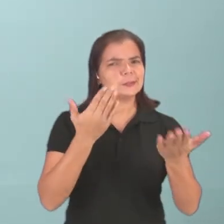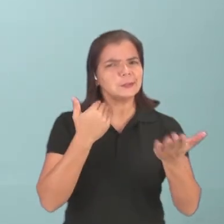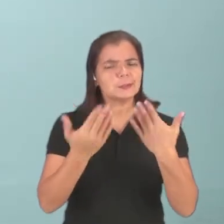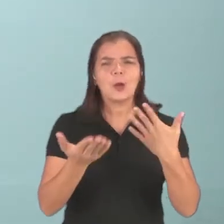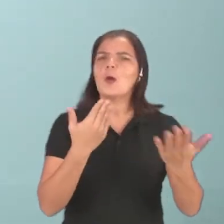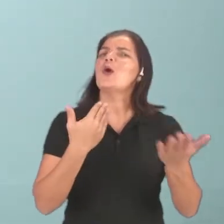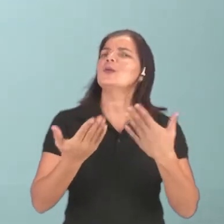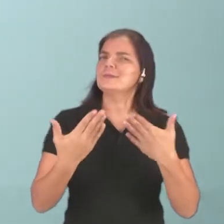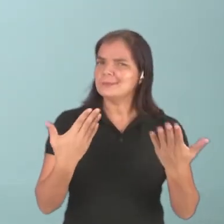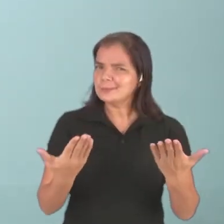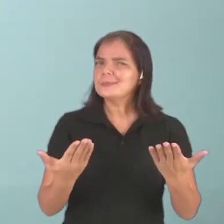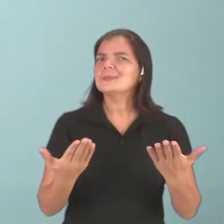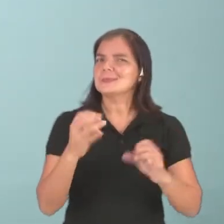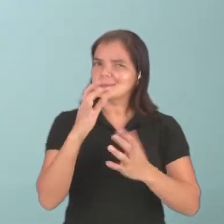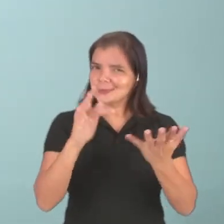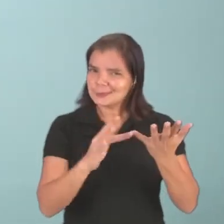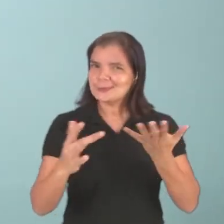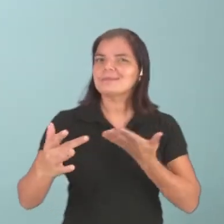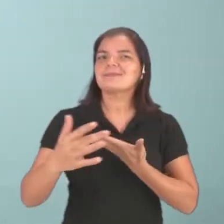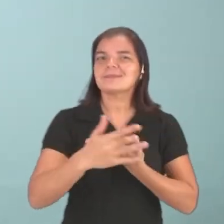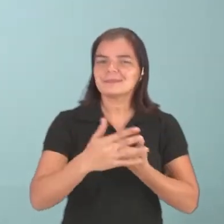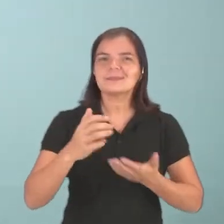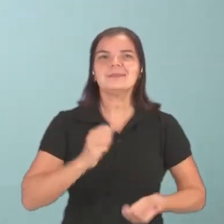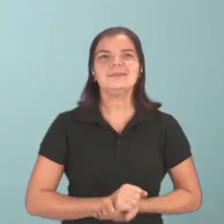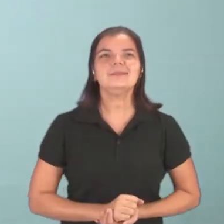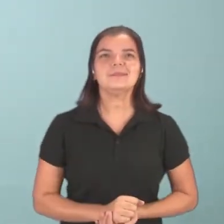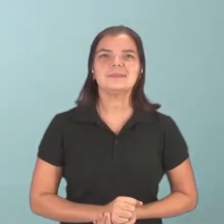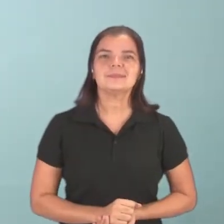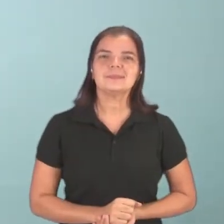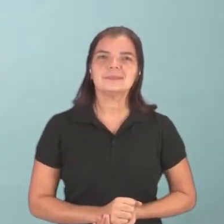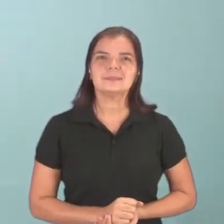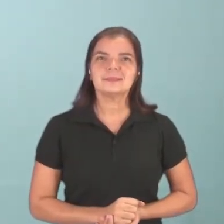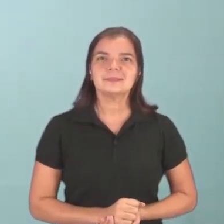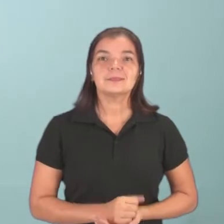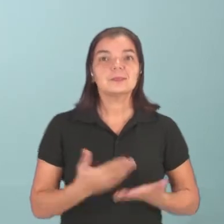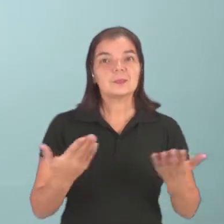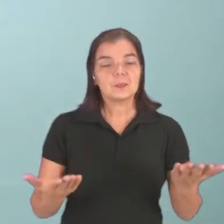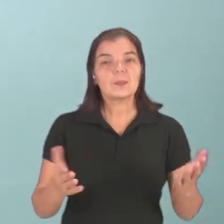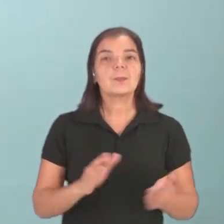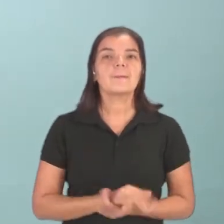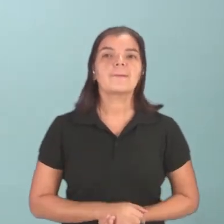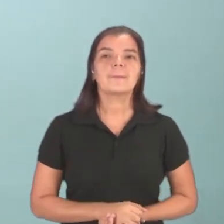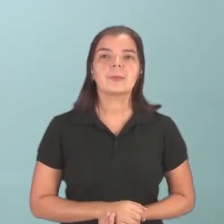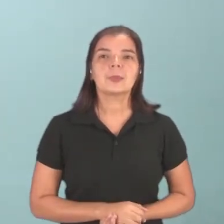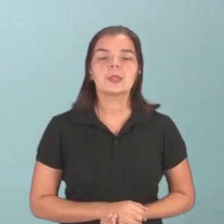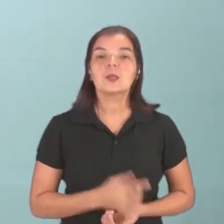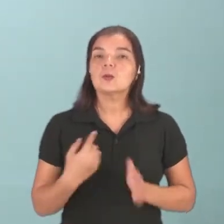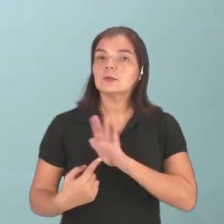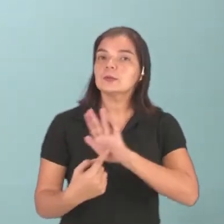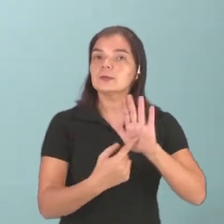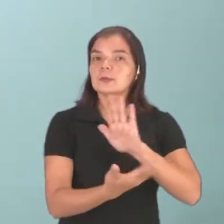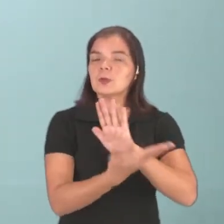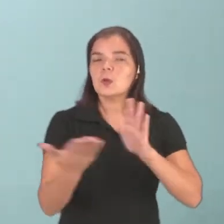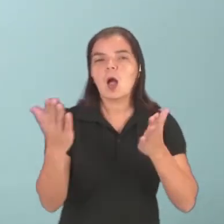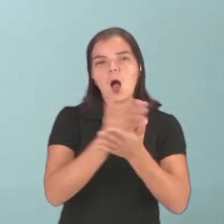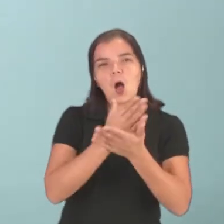muitíssimo por as redes sociais. Pessoal, agora vou mostrar pra vocês algumas palavras que